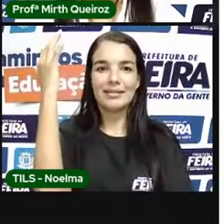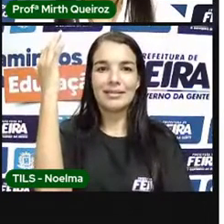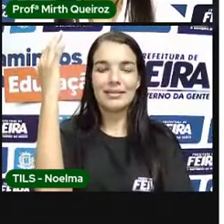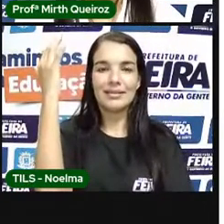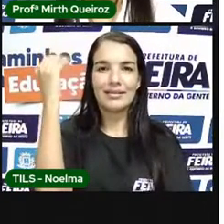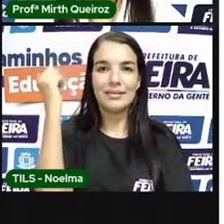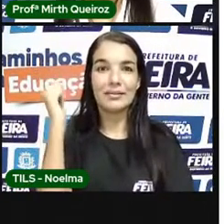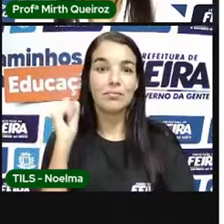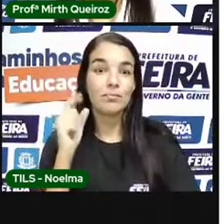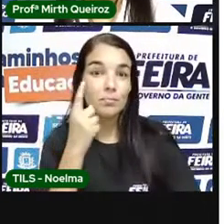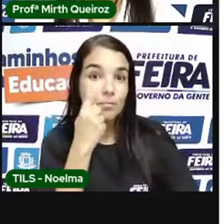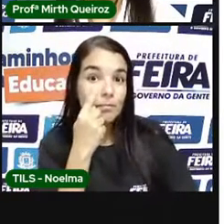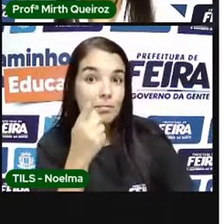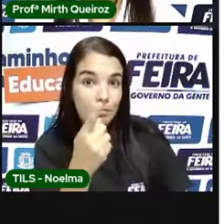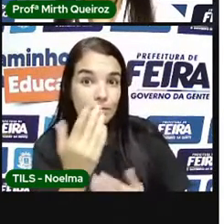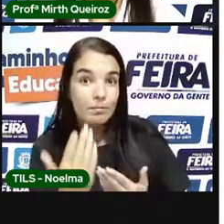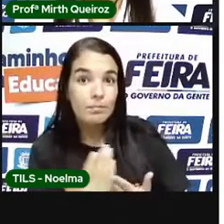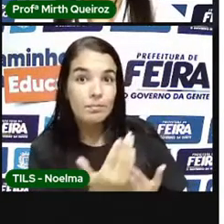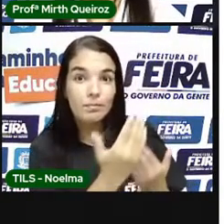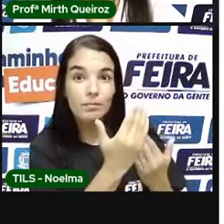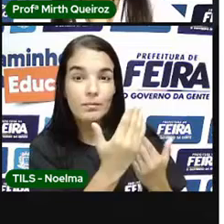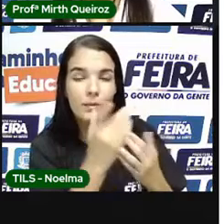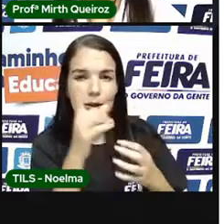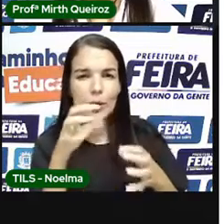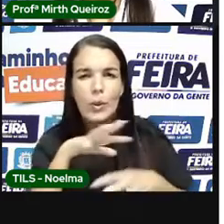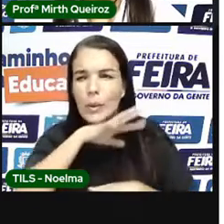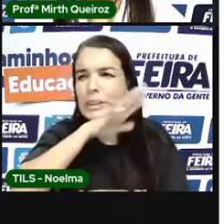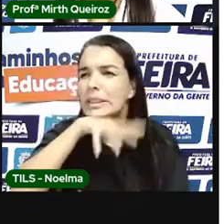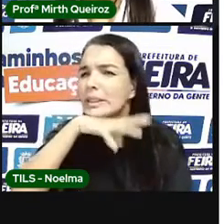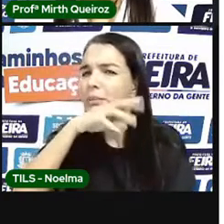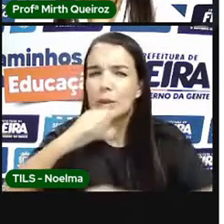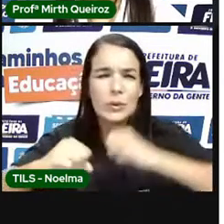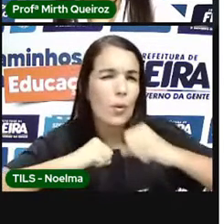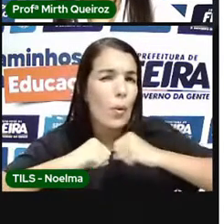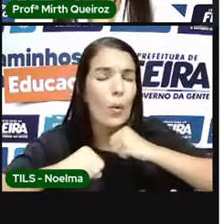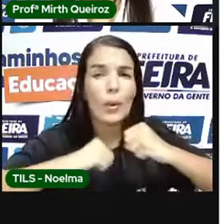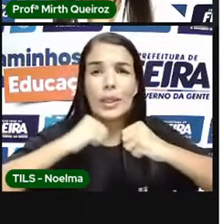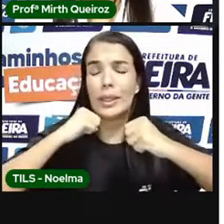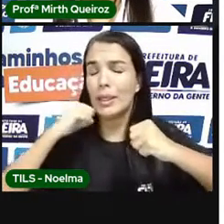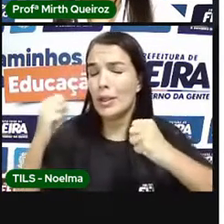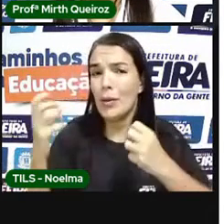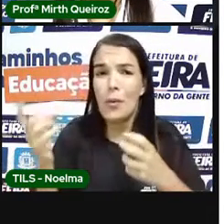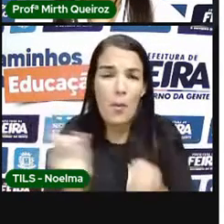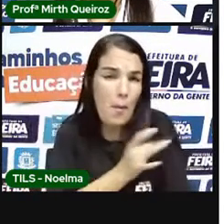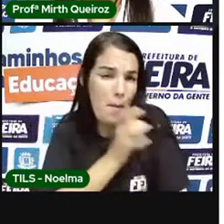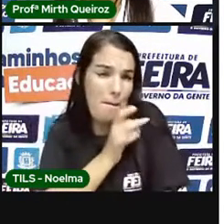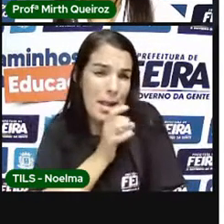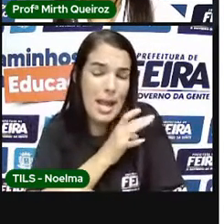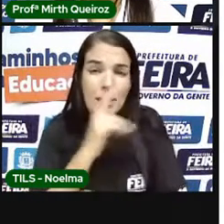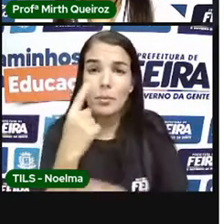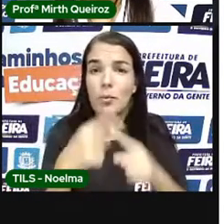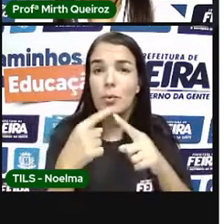Olha o incêndio Os bichos corriam apavorados por causa do incêndio